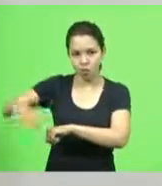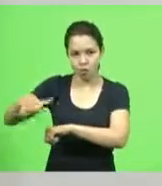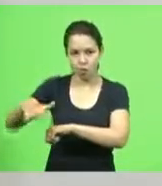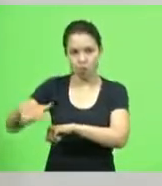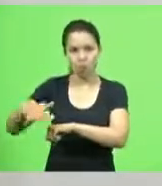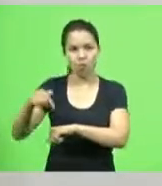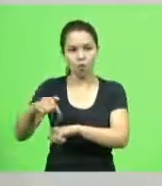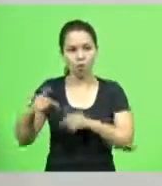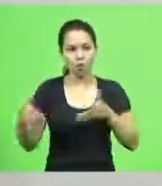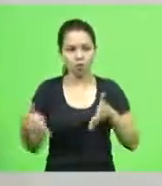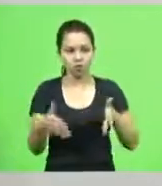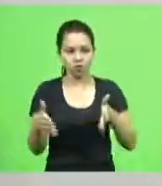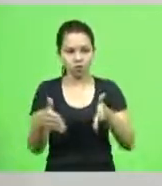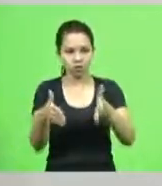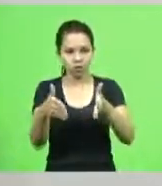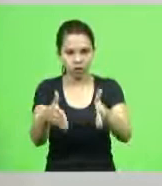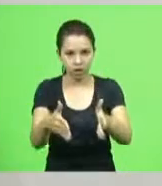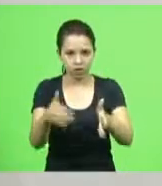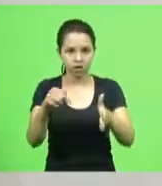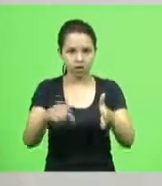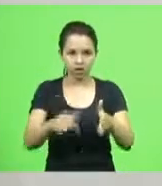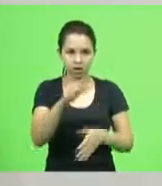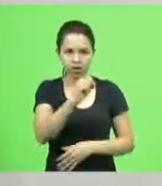catarinenses estão no caos